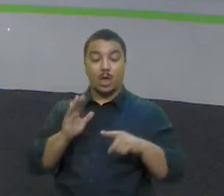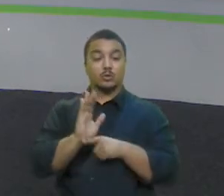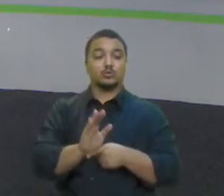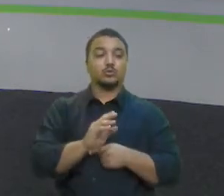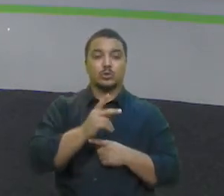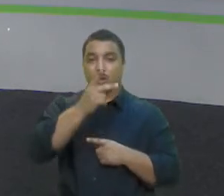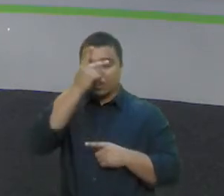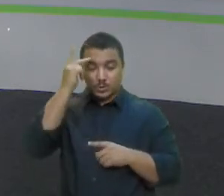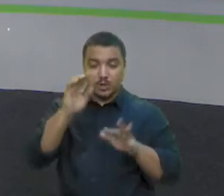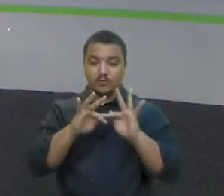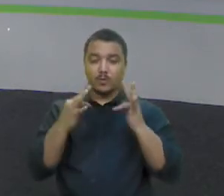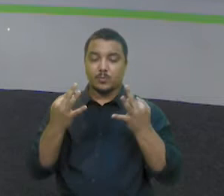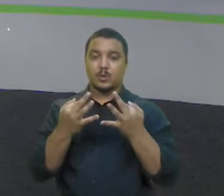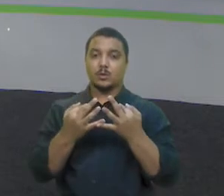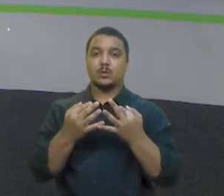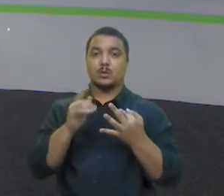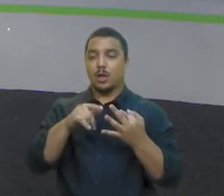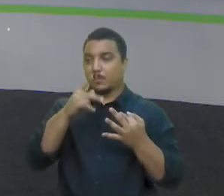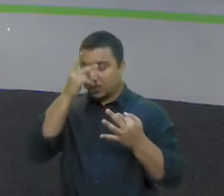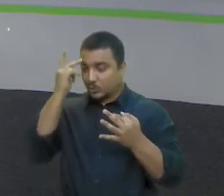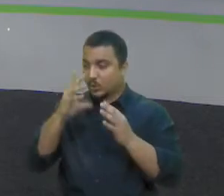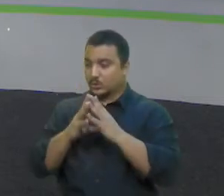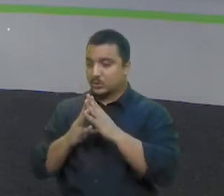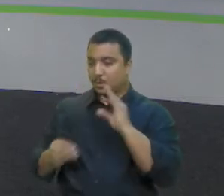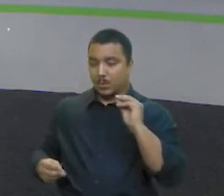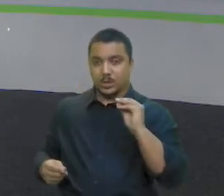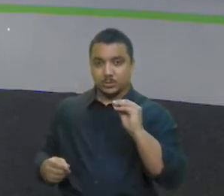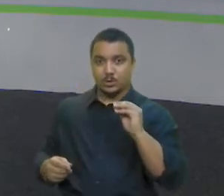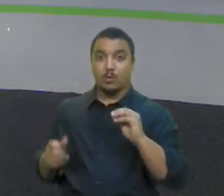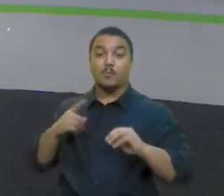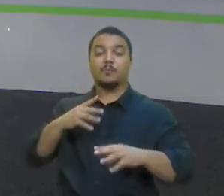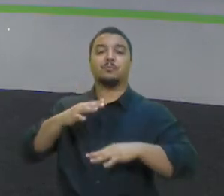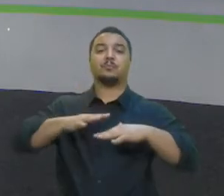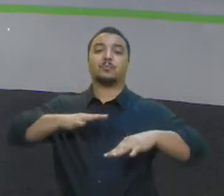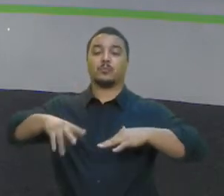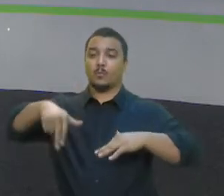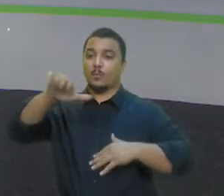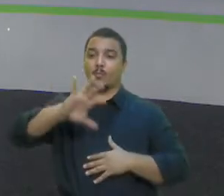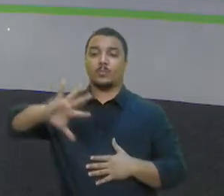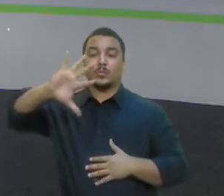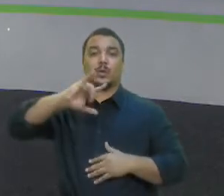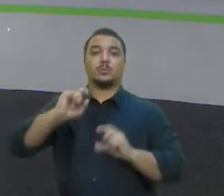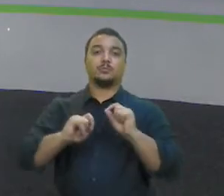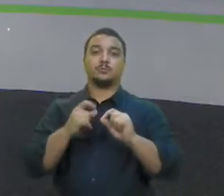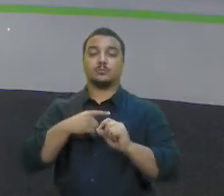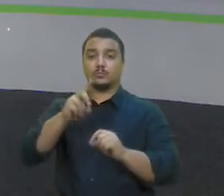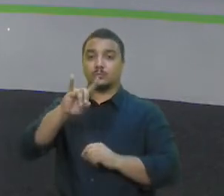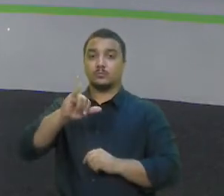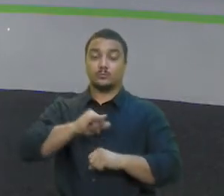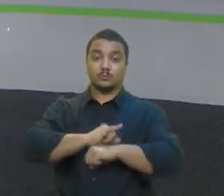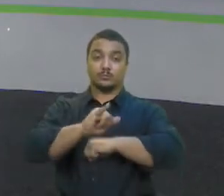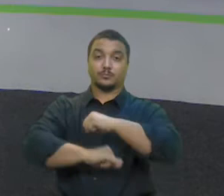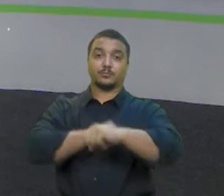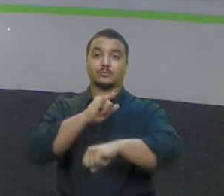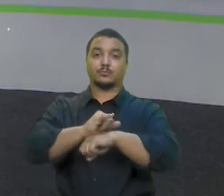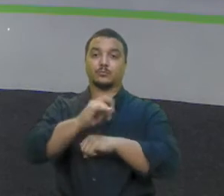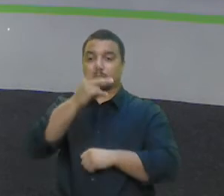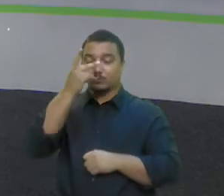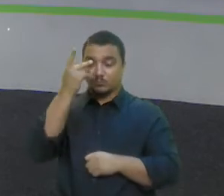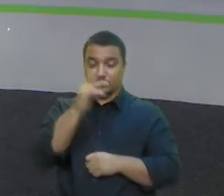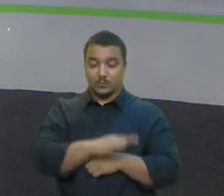desaparecidos. A ação faz parte da mobilização nacional pelo Dia Internacional das Crianças